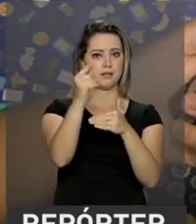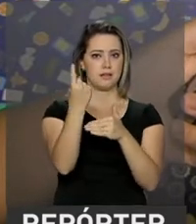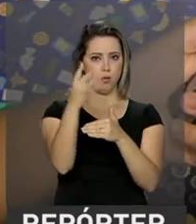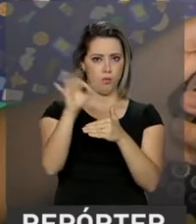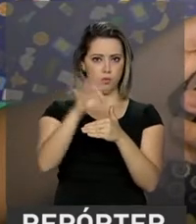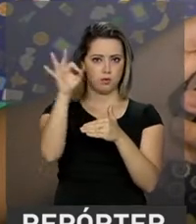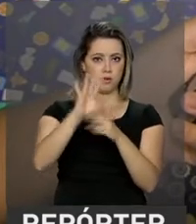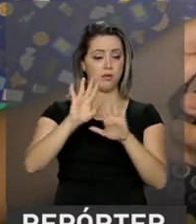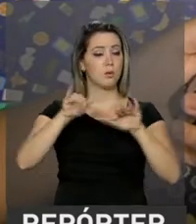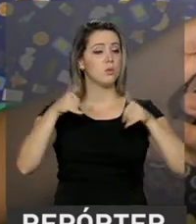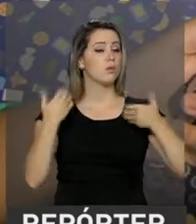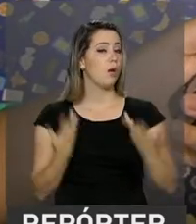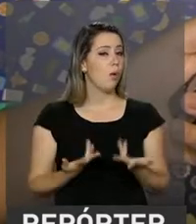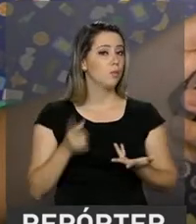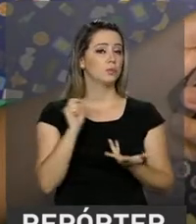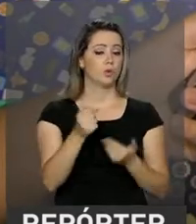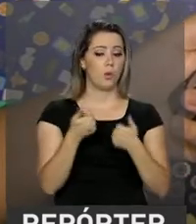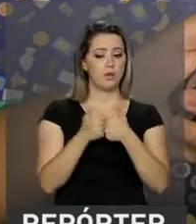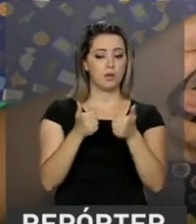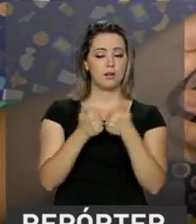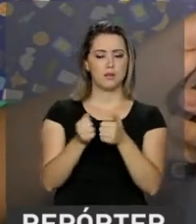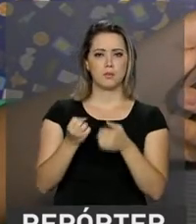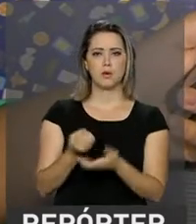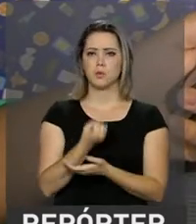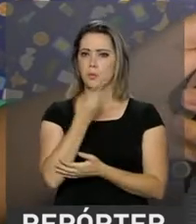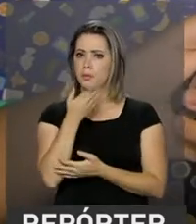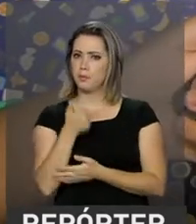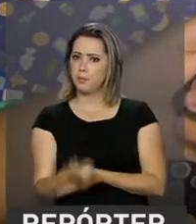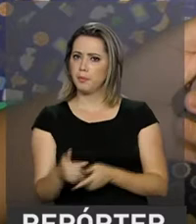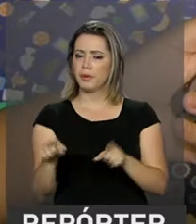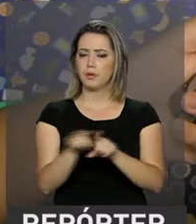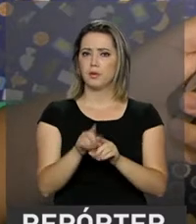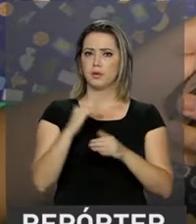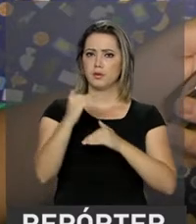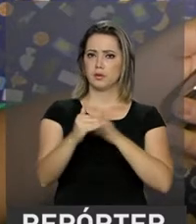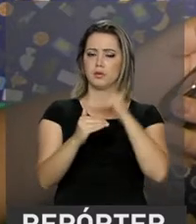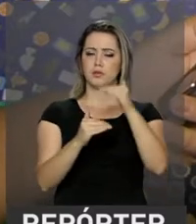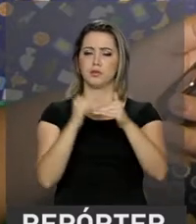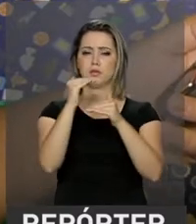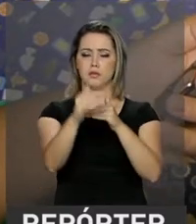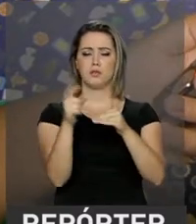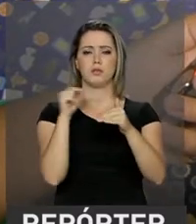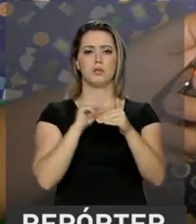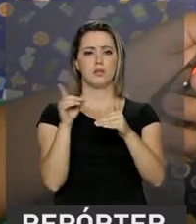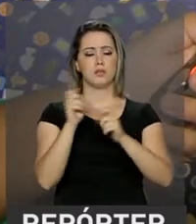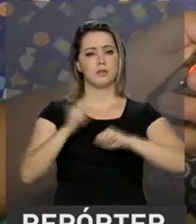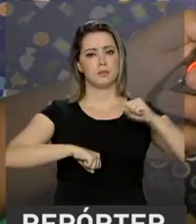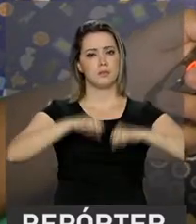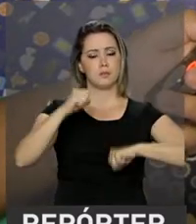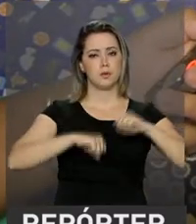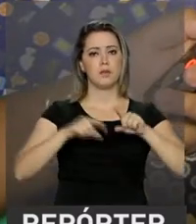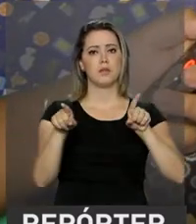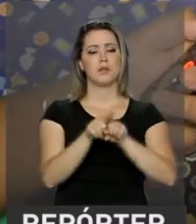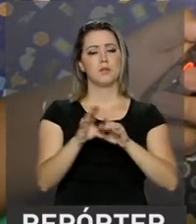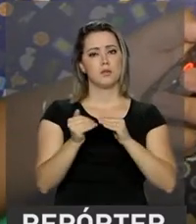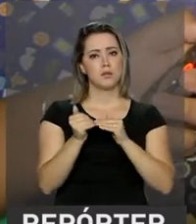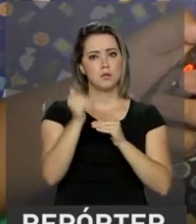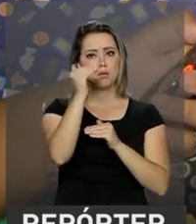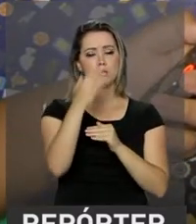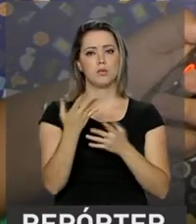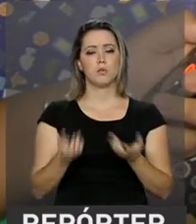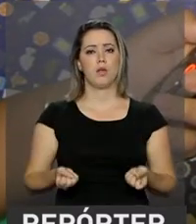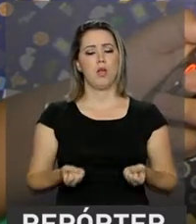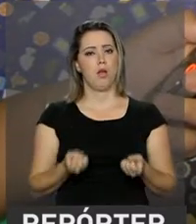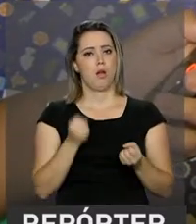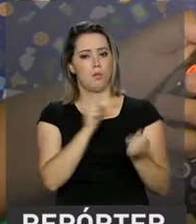Então, o transporte foi beneficiado pelo crescimento da indústria e pelo aumento da produção